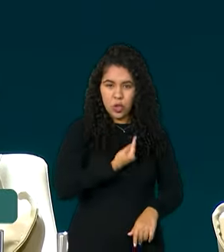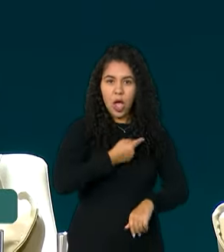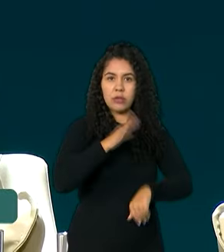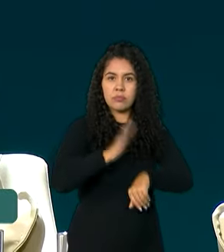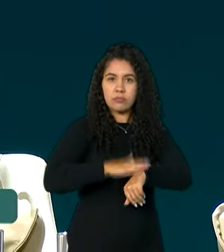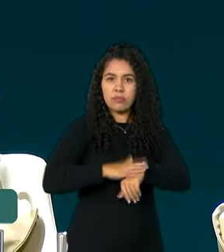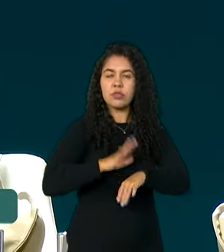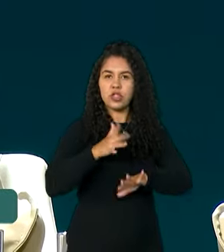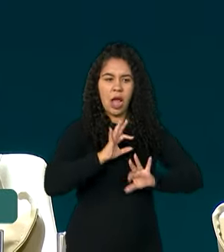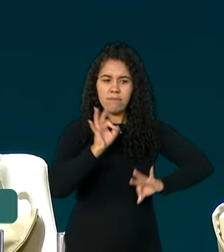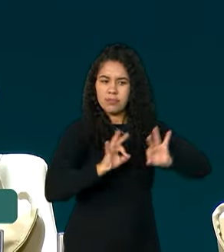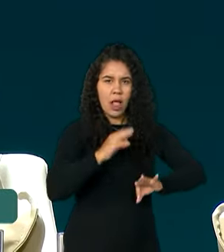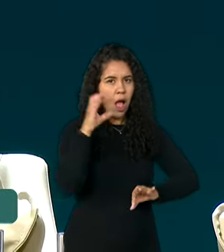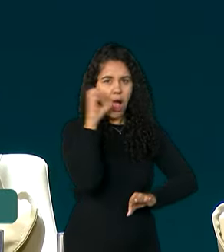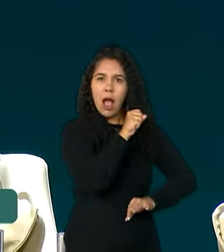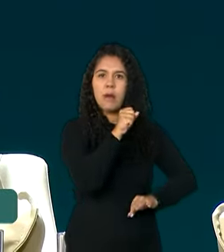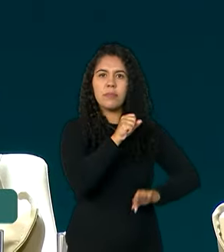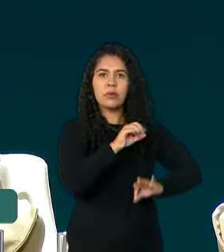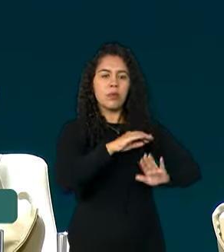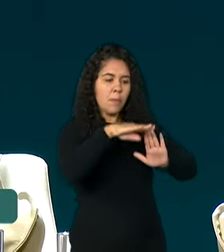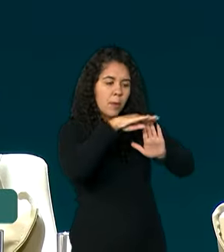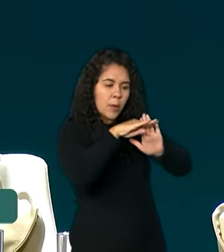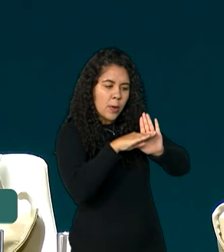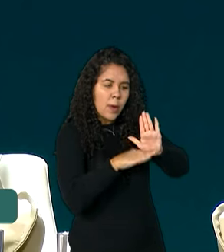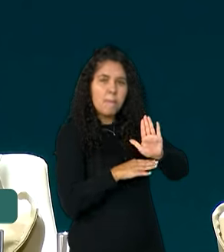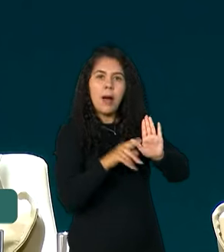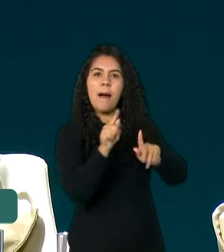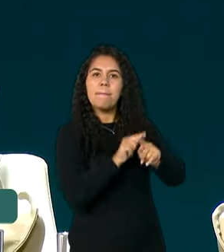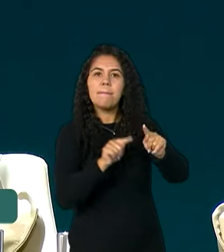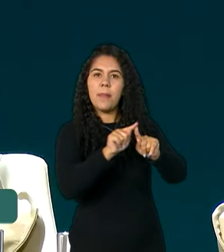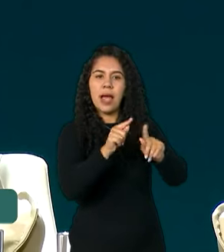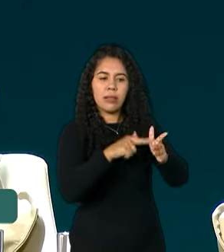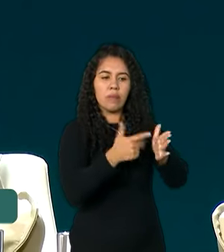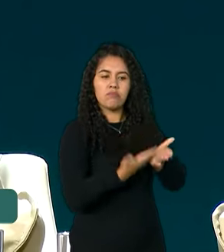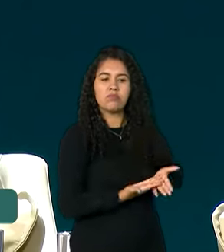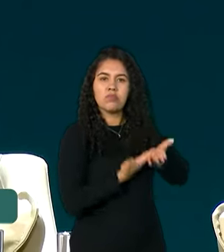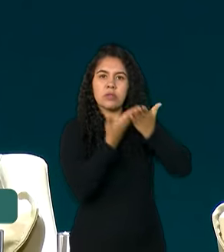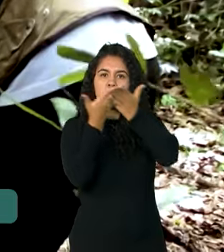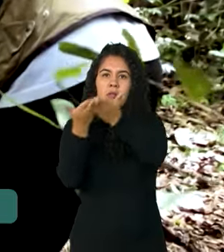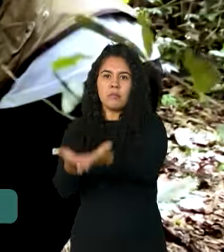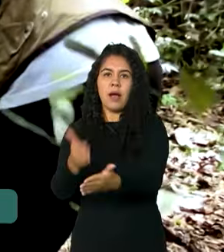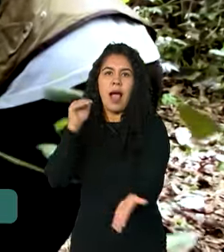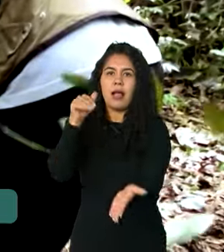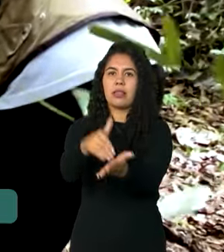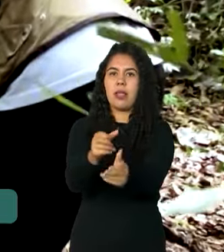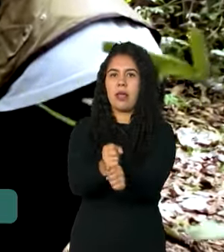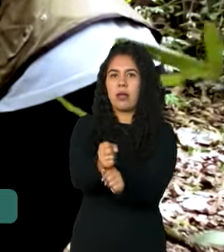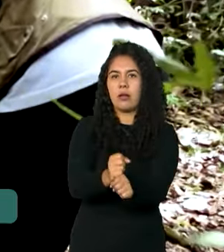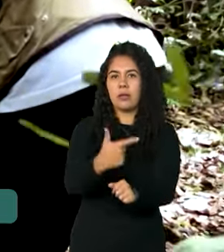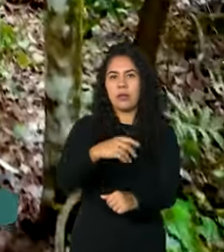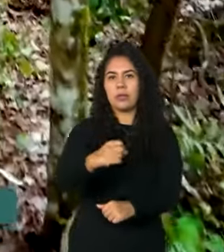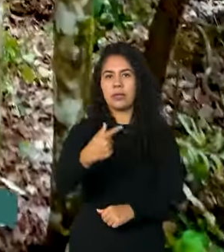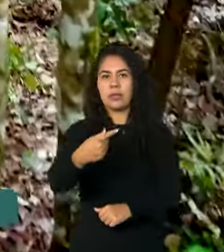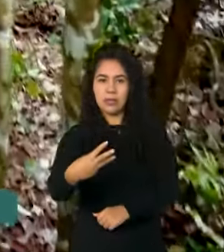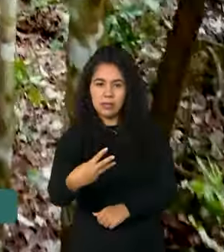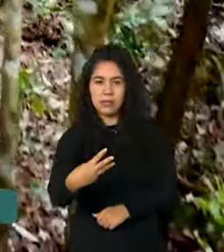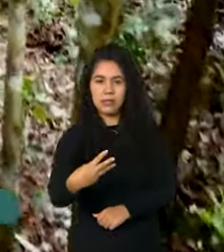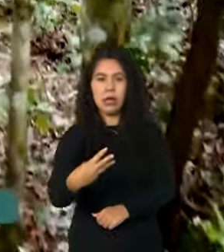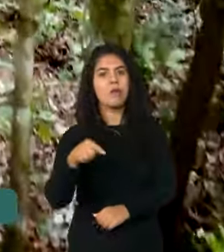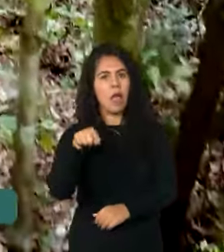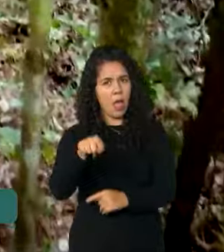mundo já apresentar as metas para 2035. É uma meta